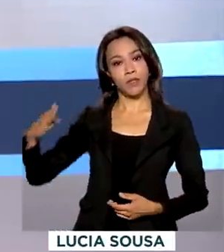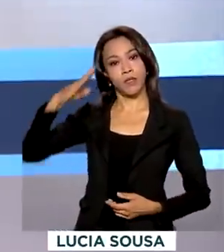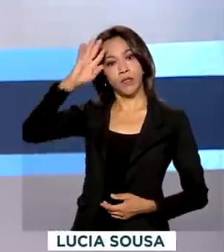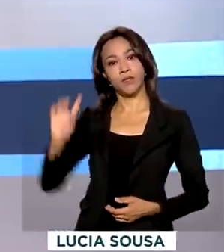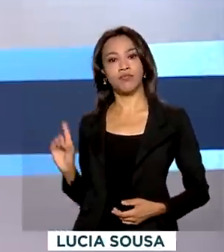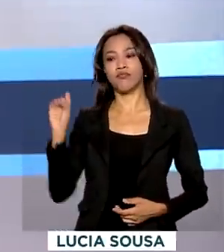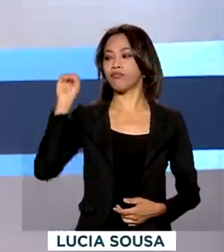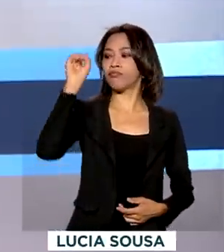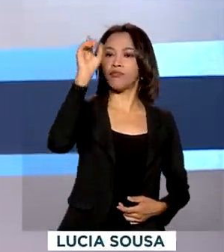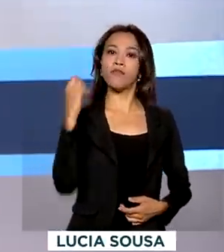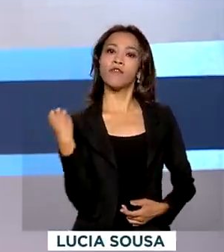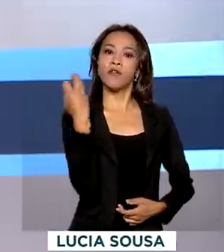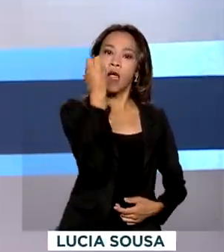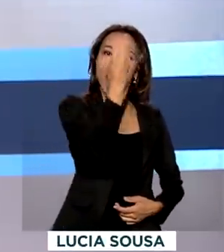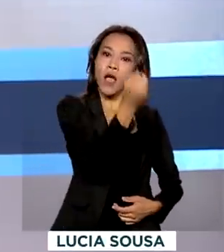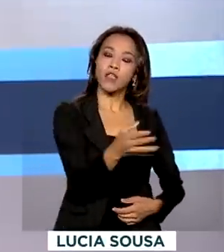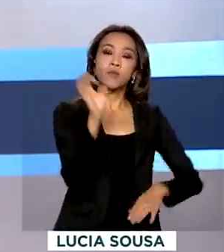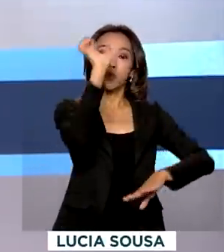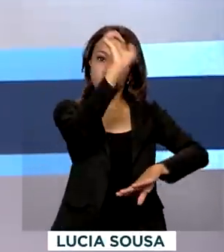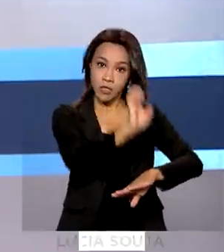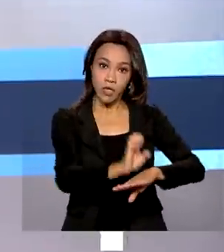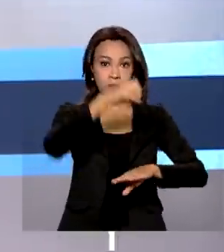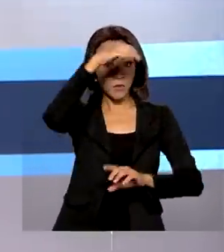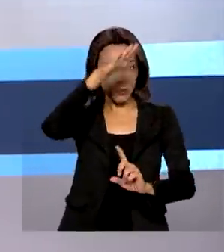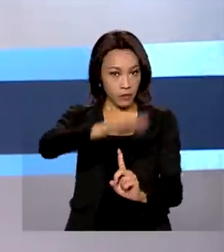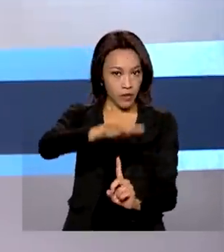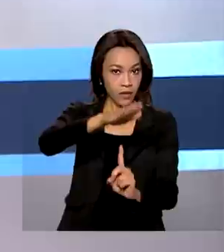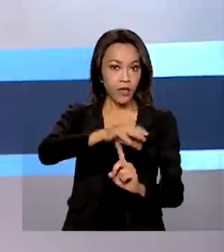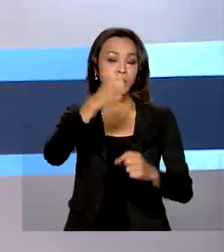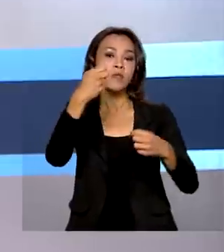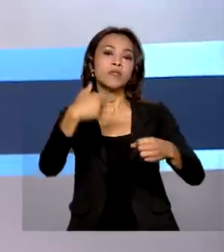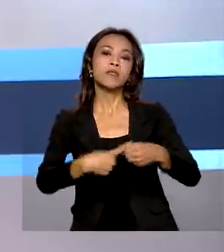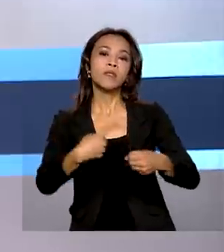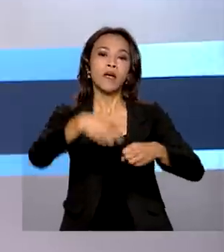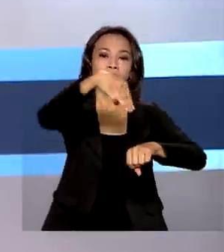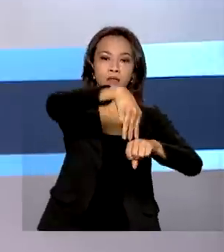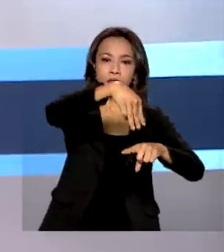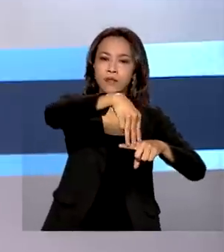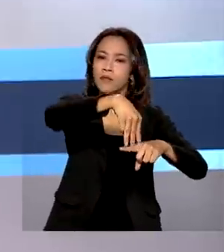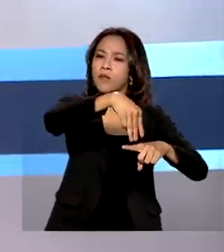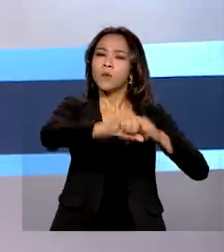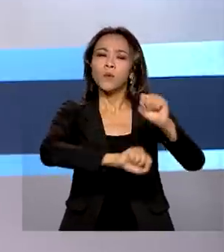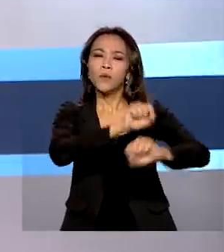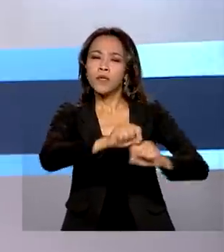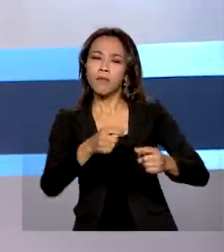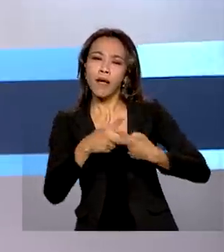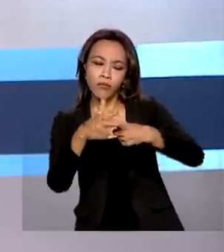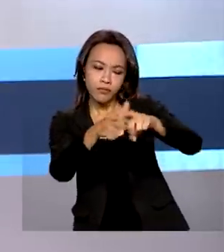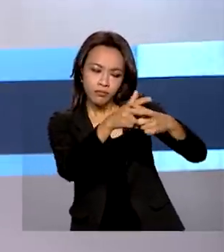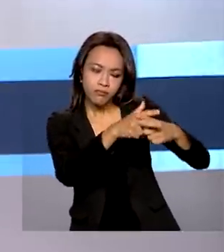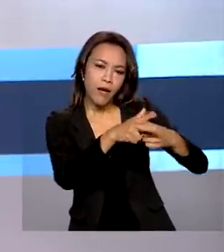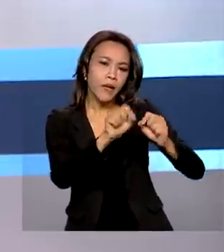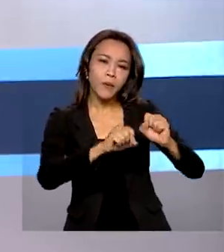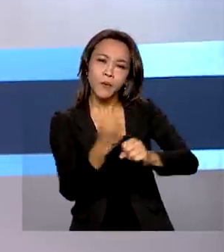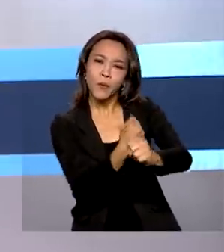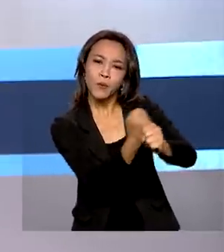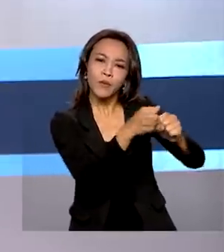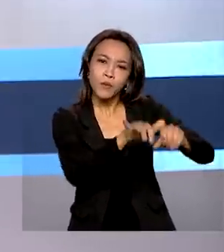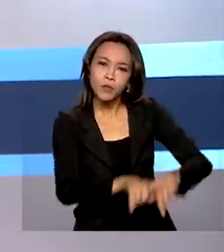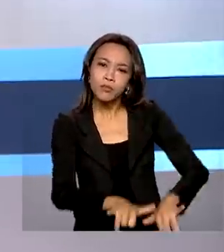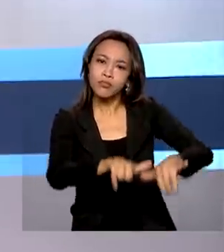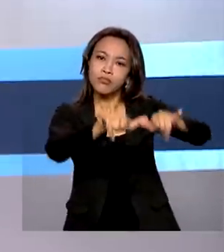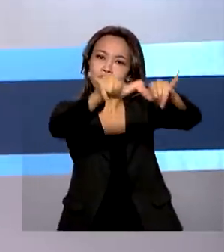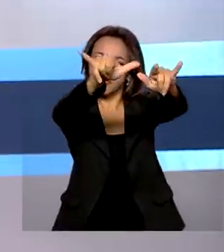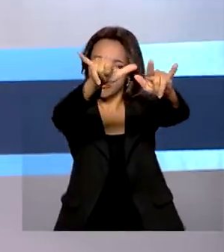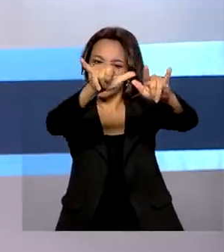Paraná. Em Maringá vão ser inauguradas obras de modernização do aeroporto regional. Quem está lá e tem mais informações é o repórter